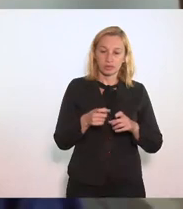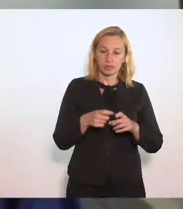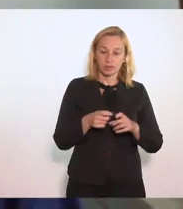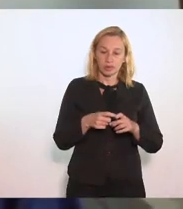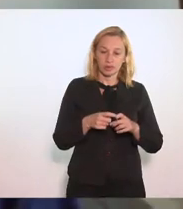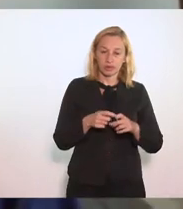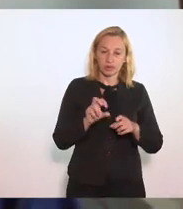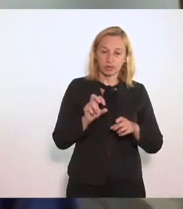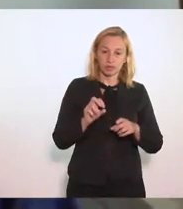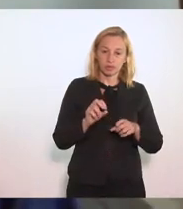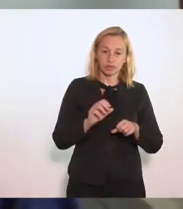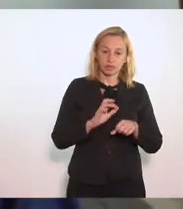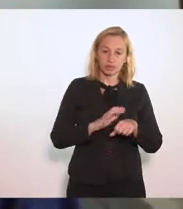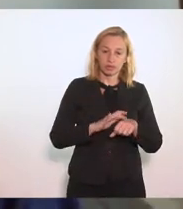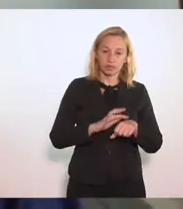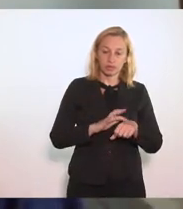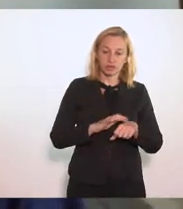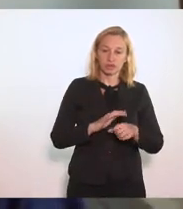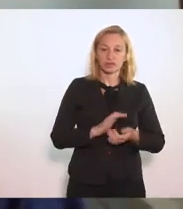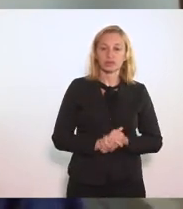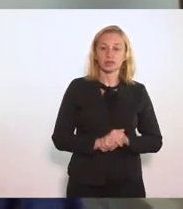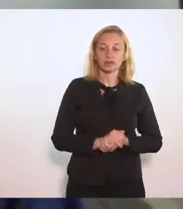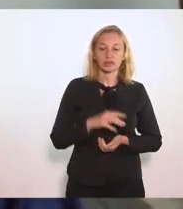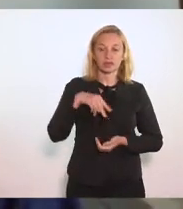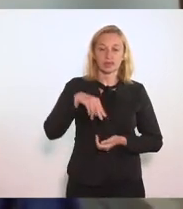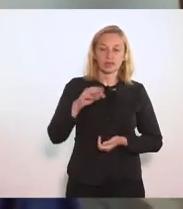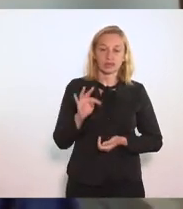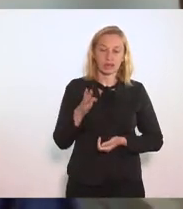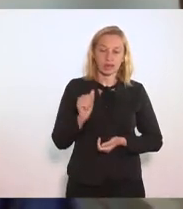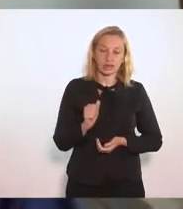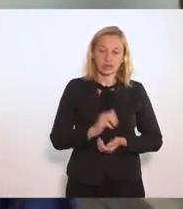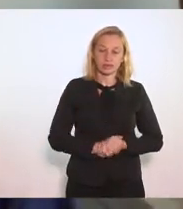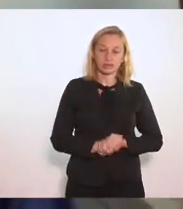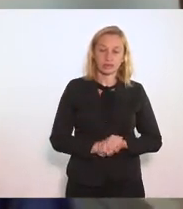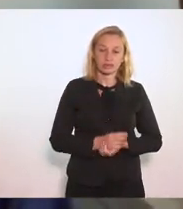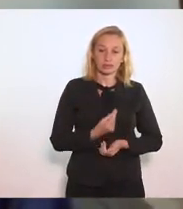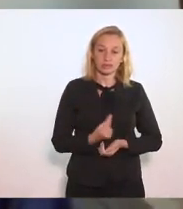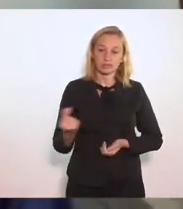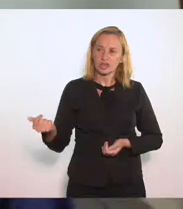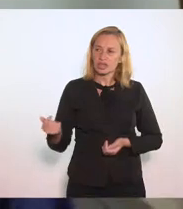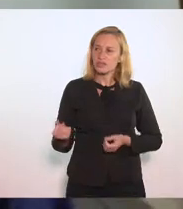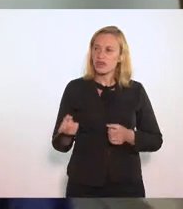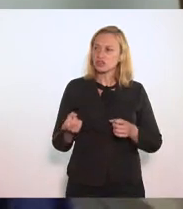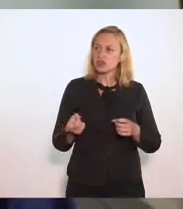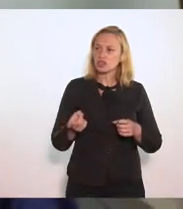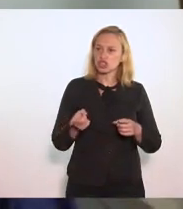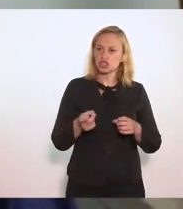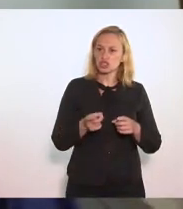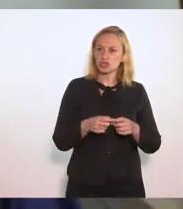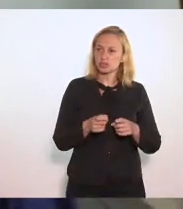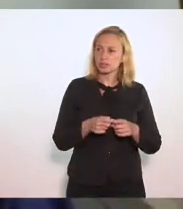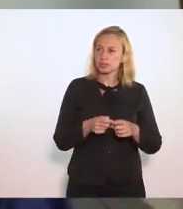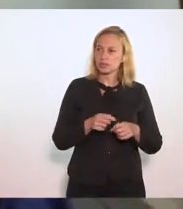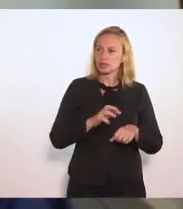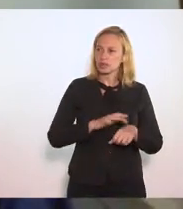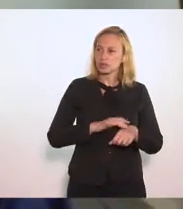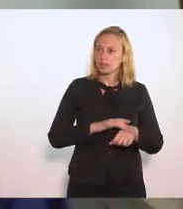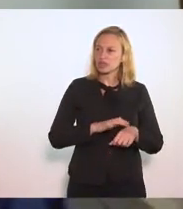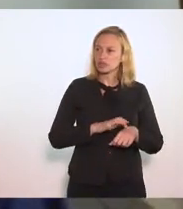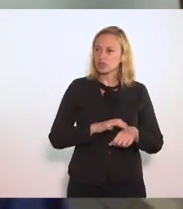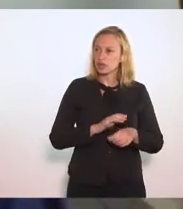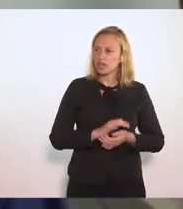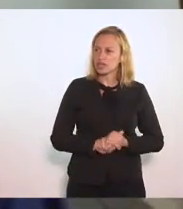Pasternak Que saiu Da infectologia E com grande Propriedade